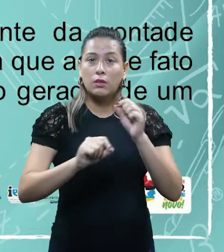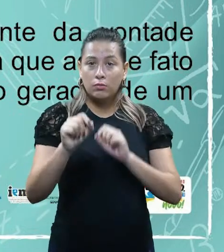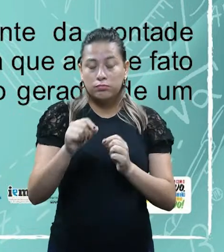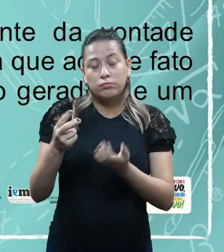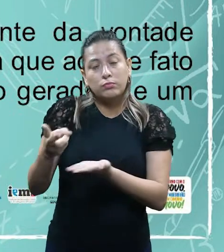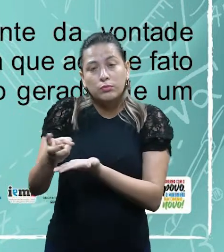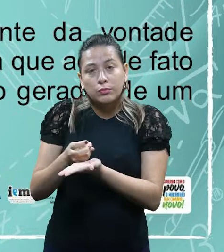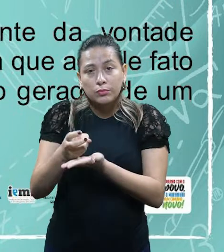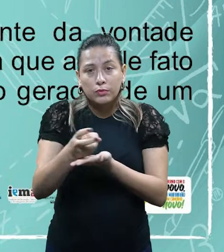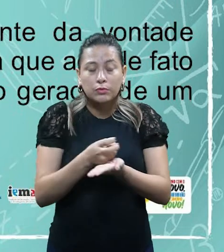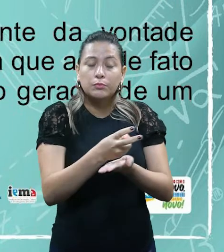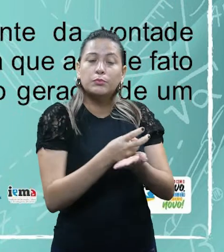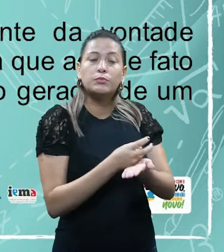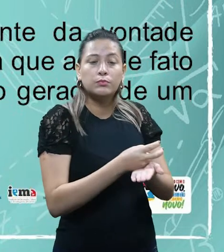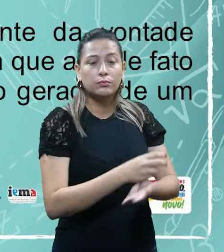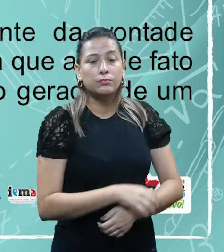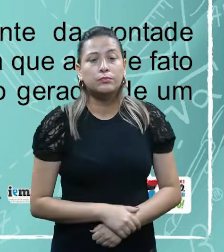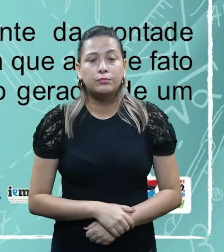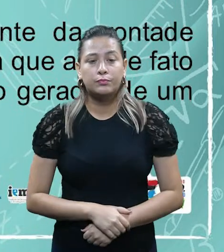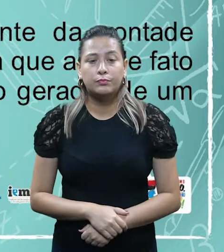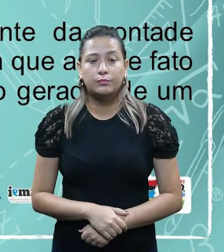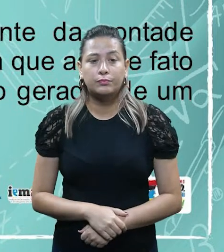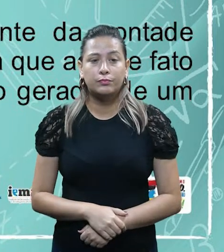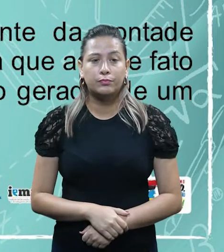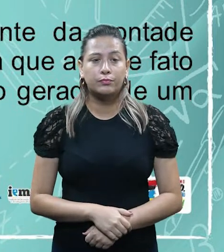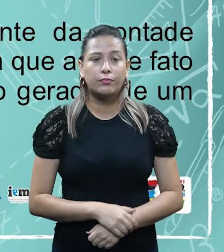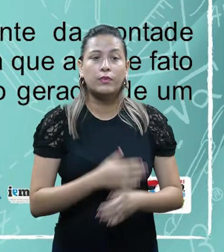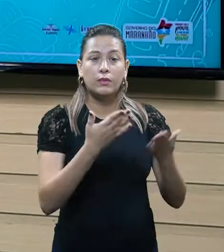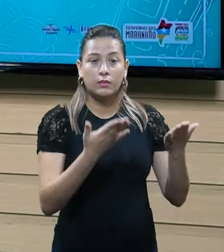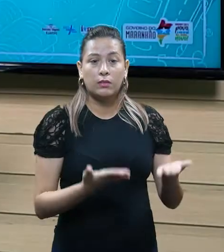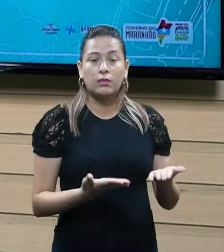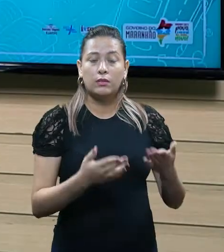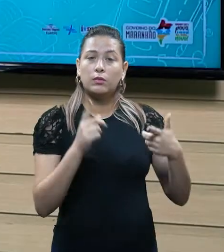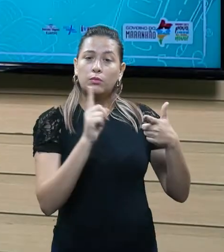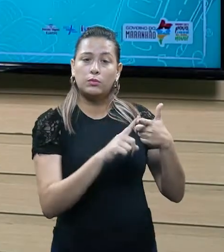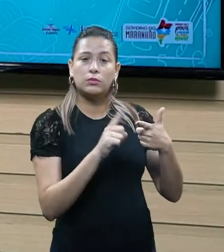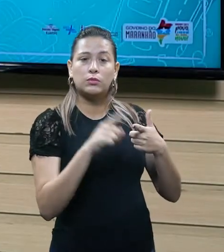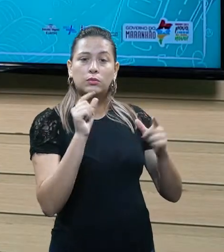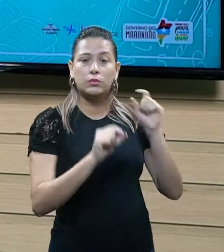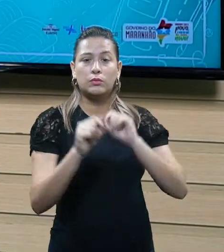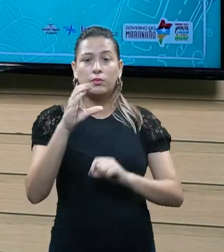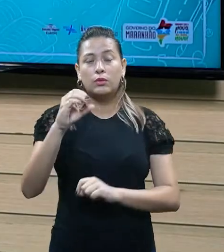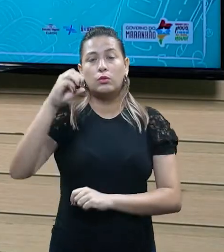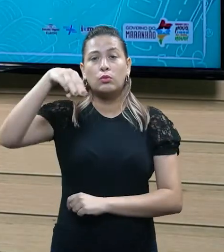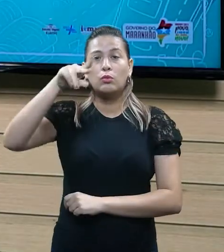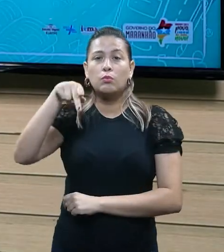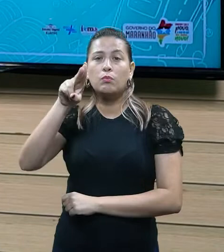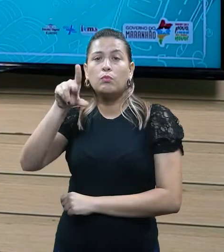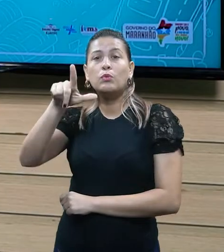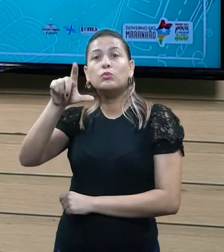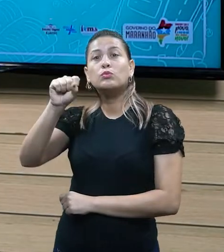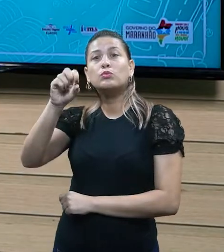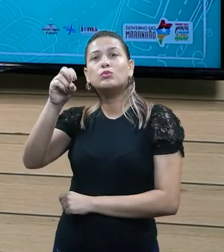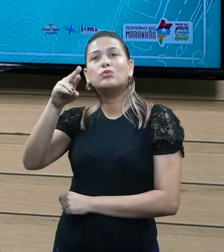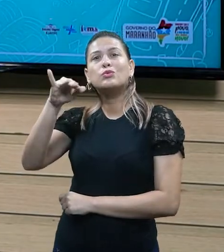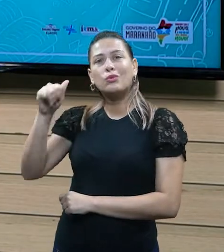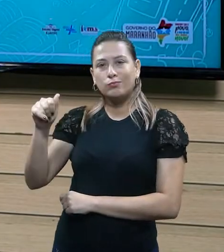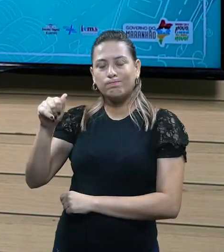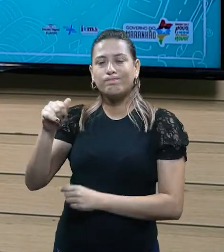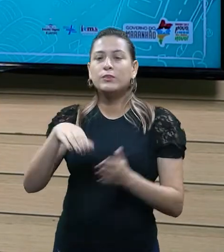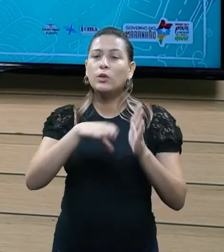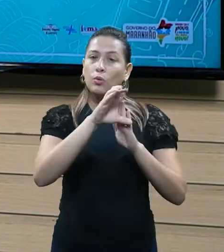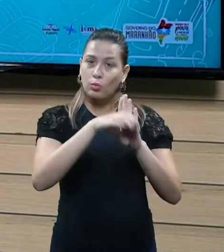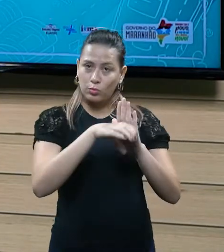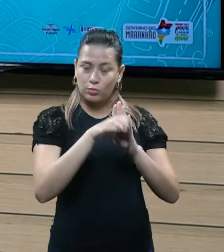segundo elemento que a gente tem é justamente a compulsoriedade. E esse é o elemento central do conceito de tributo.